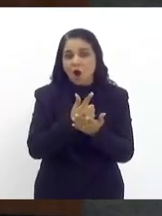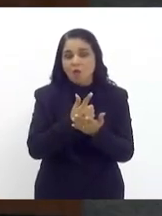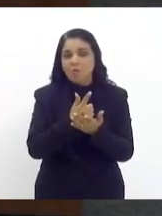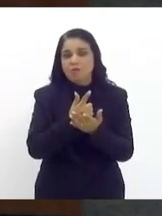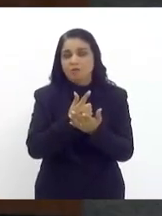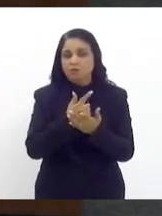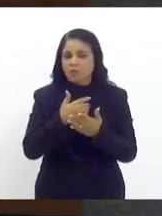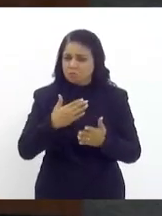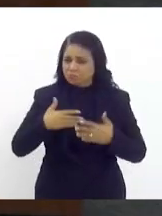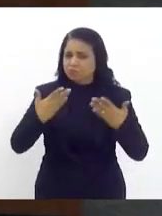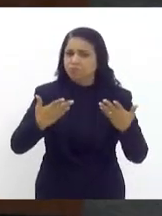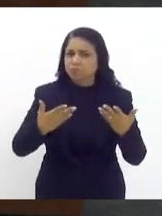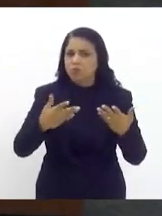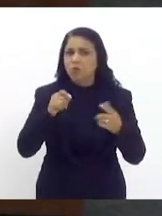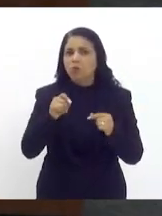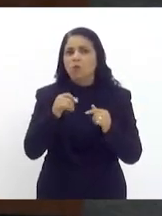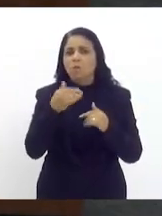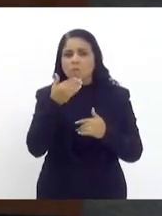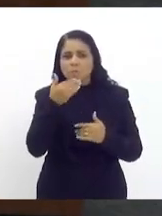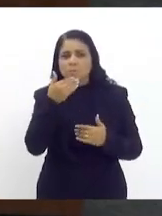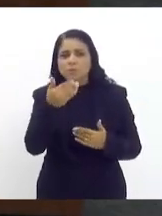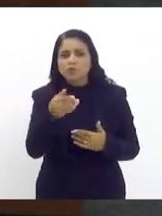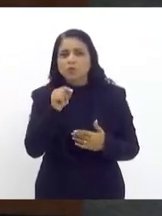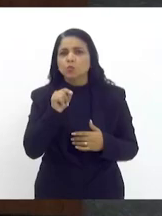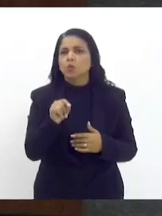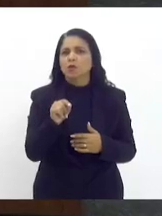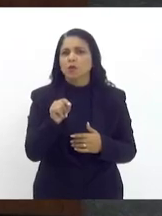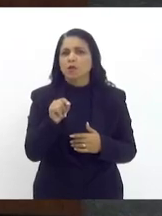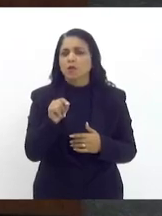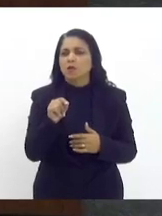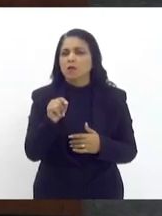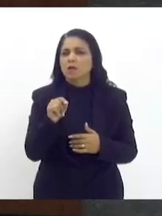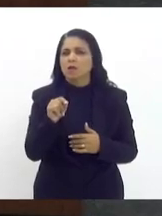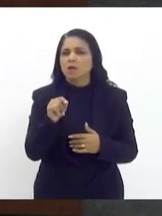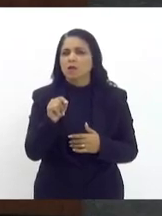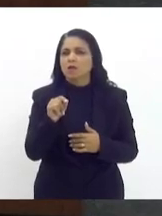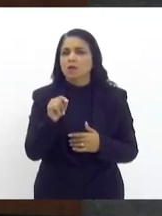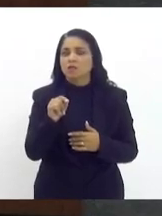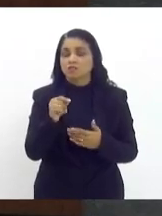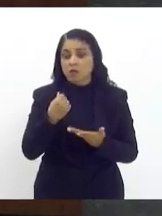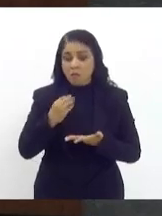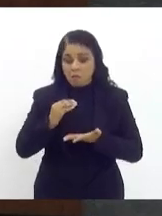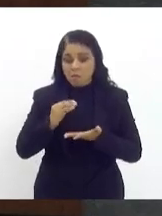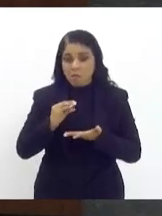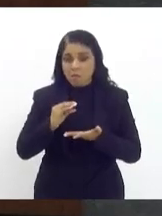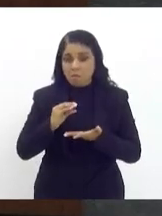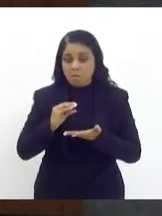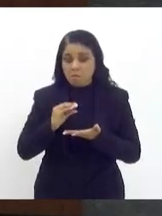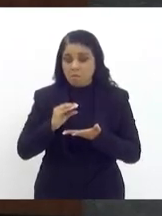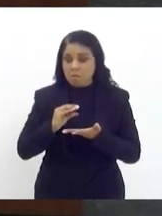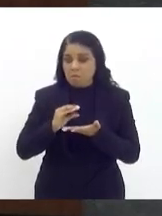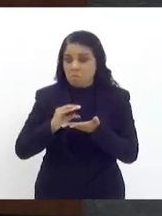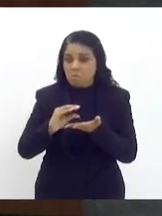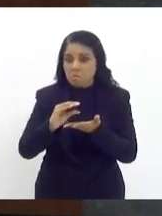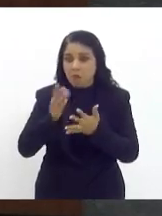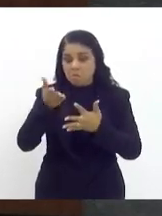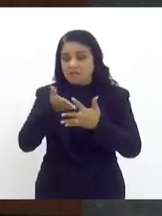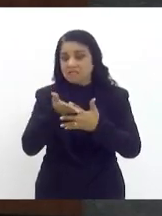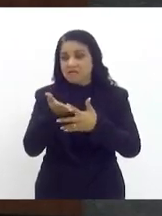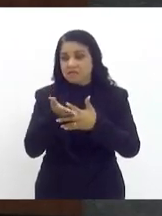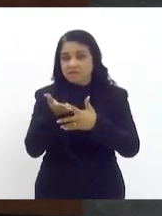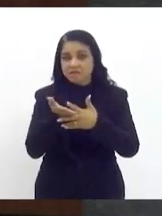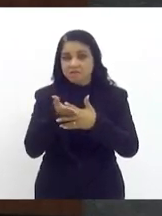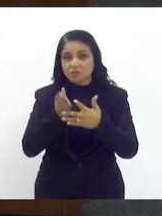de que tinha que dar, deputada Elica Takimoto, dar uma entrada. E a gente sabe que tem acontecido muito